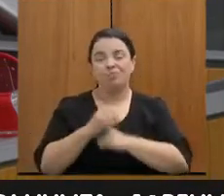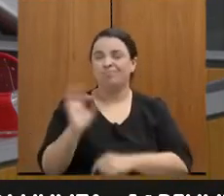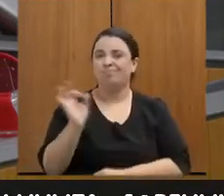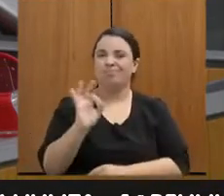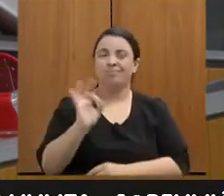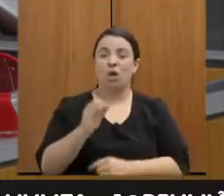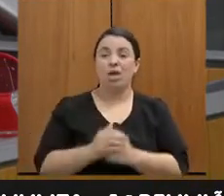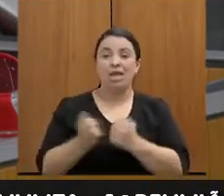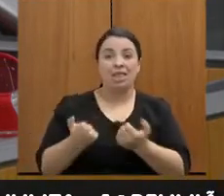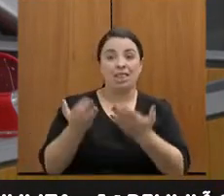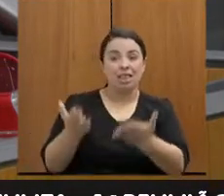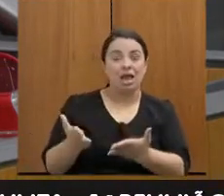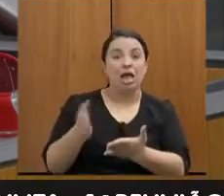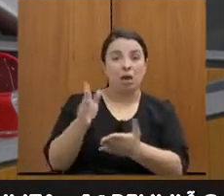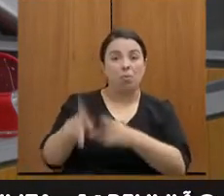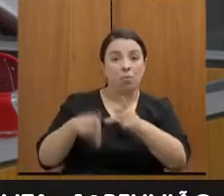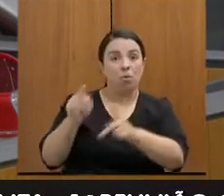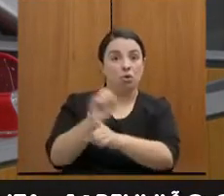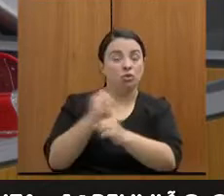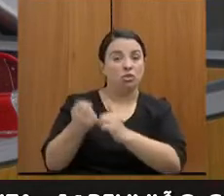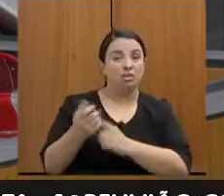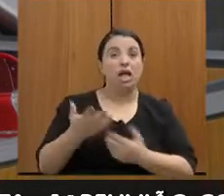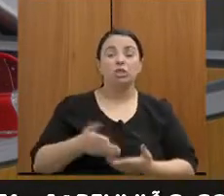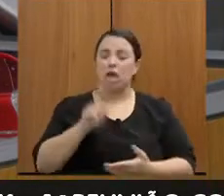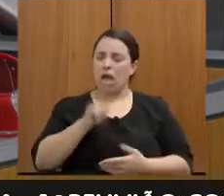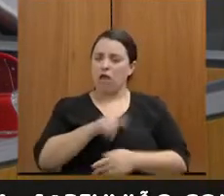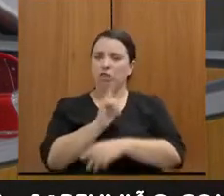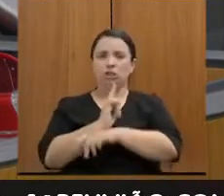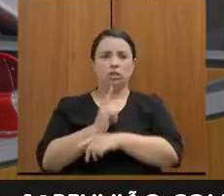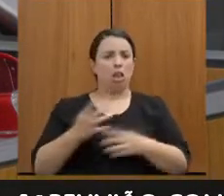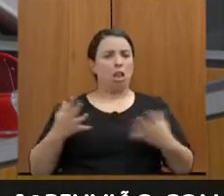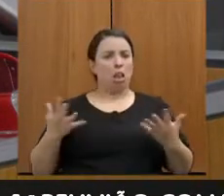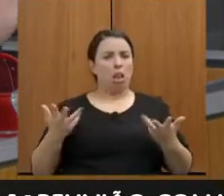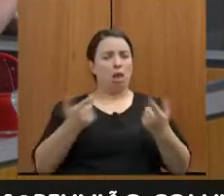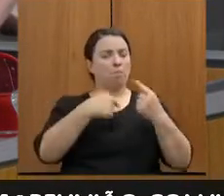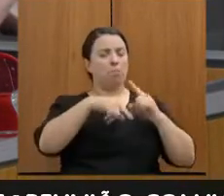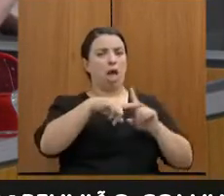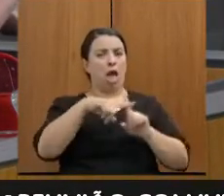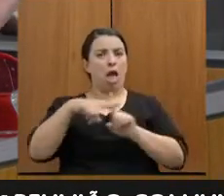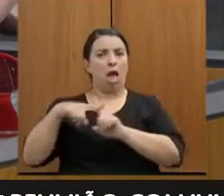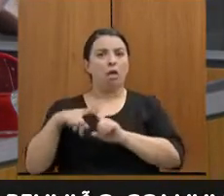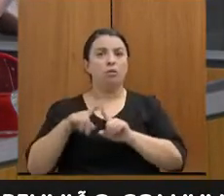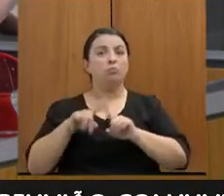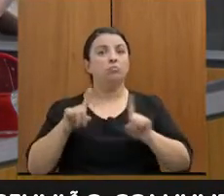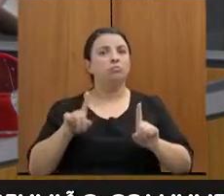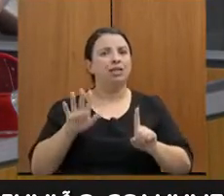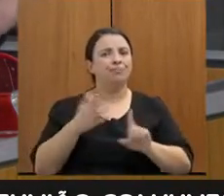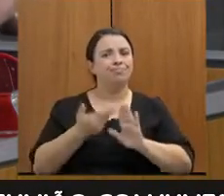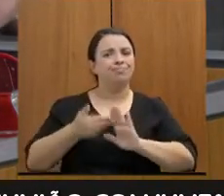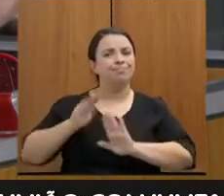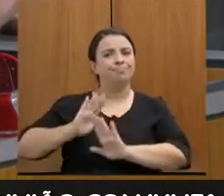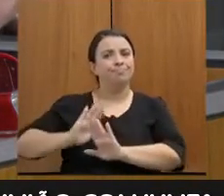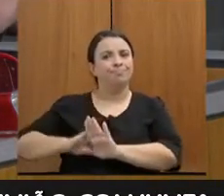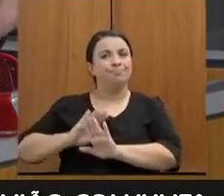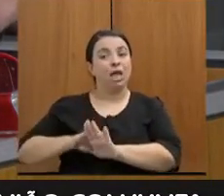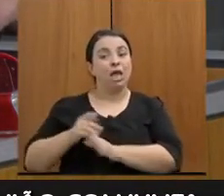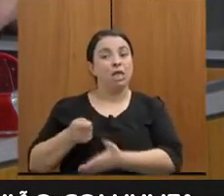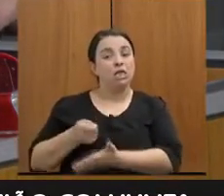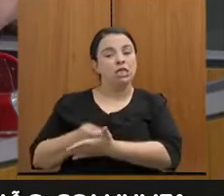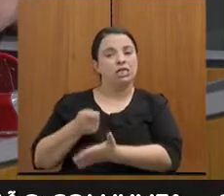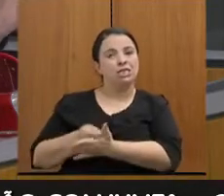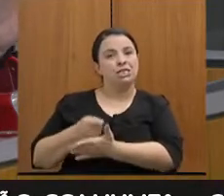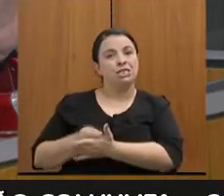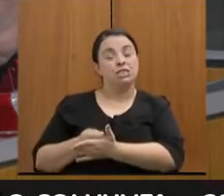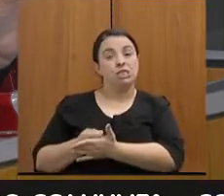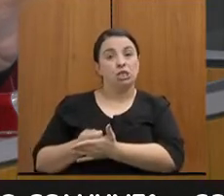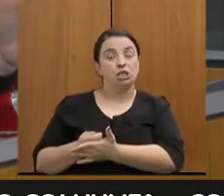um discurso de eficiência na gestão, enquanto insiste no mecanismo do regime de recuperação